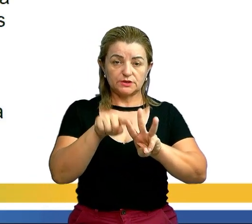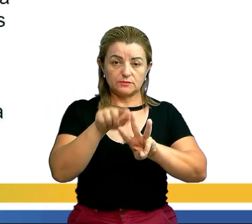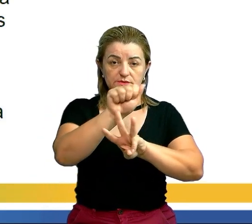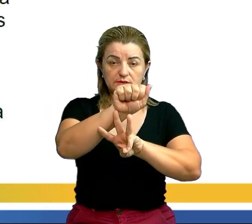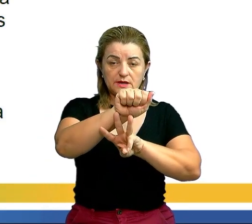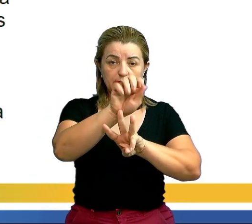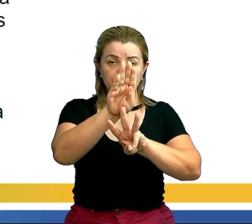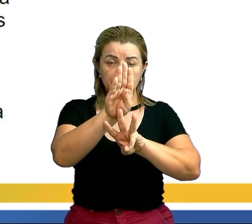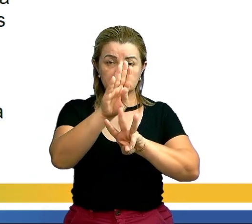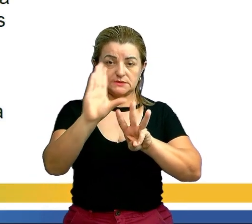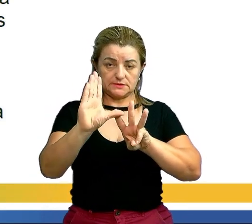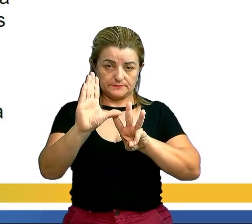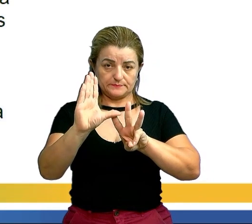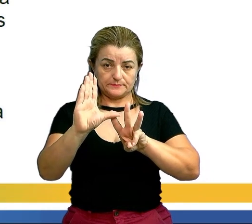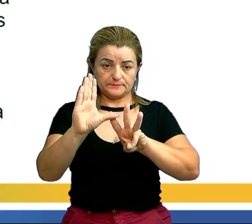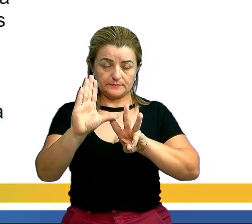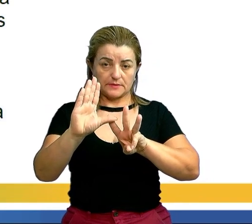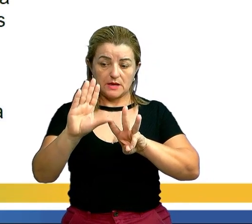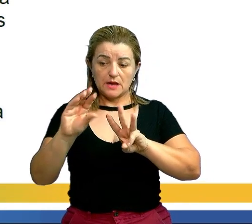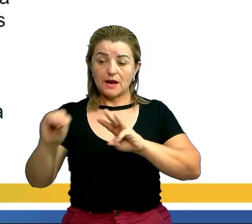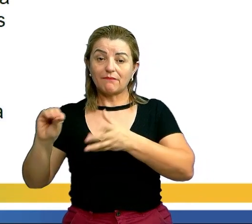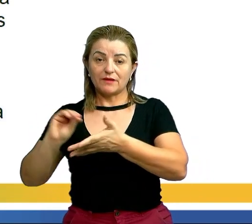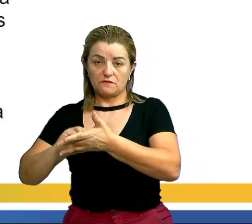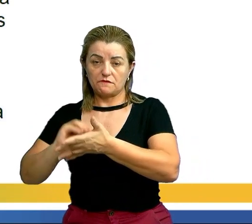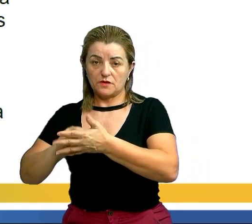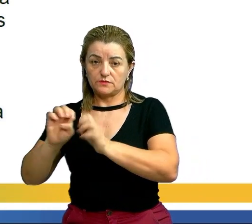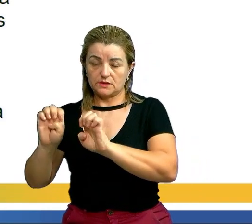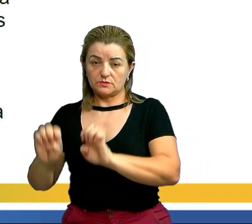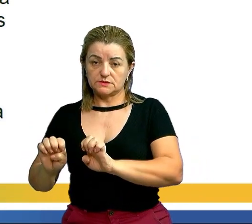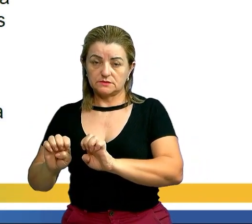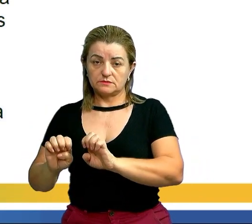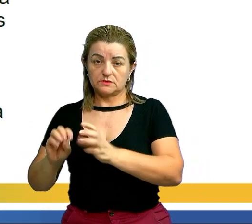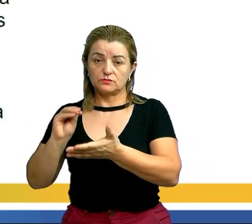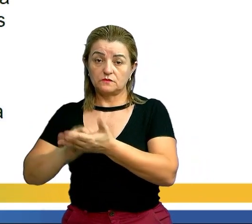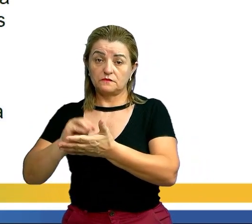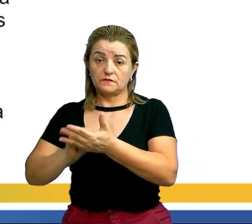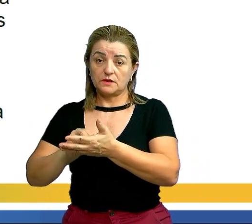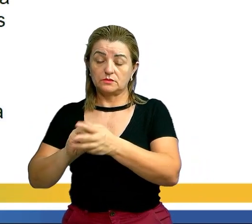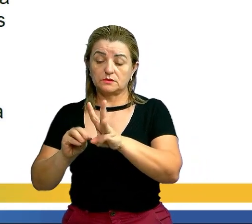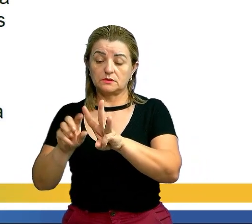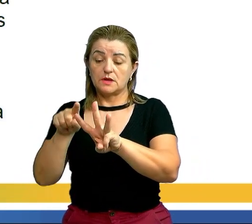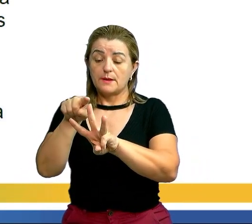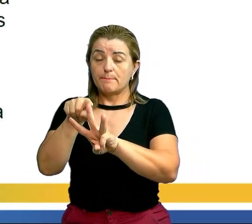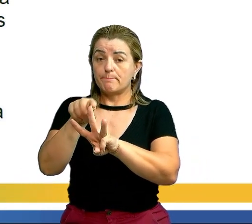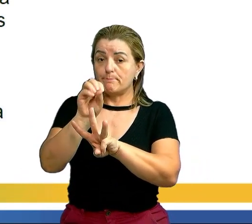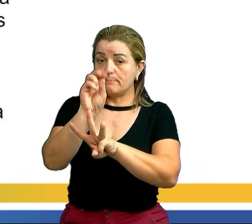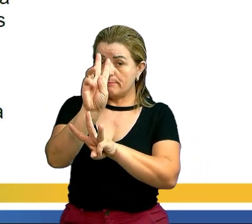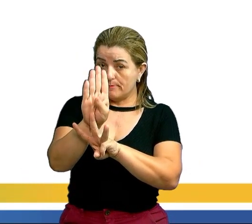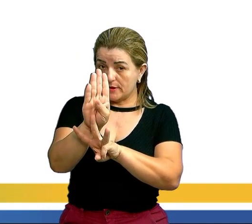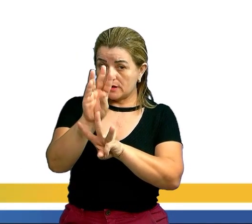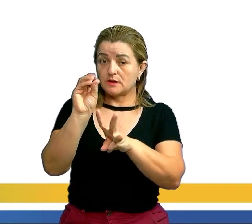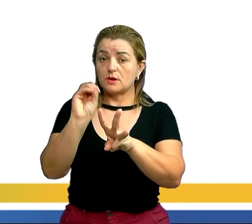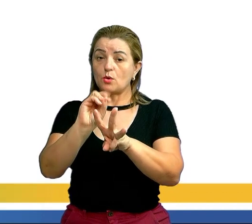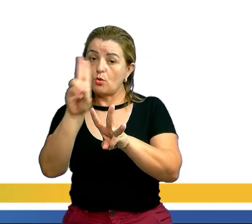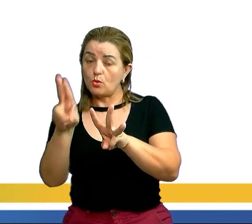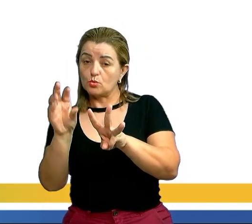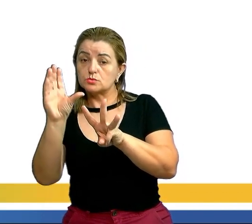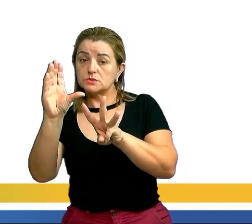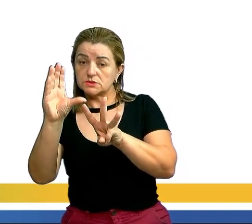B e C. E A incompleta é quando faltar o B ou o C, porque eles podem ser iguais a zero.